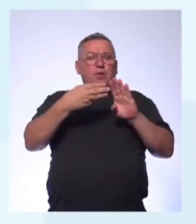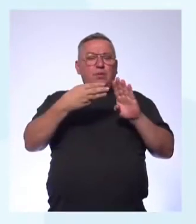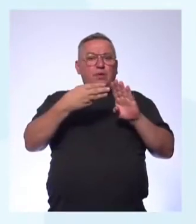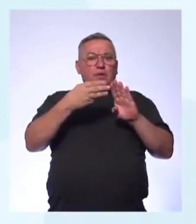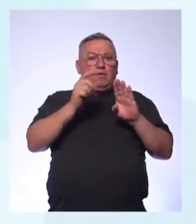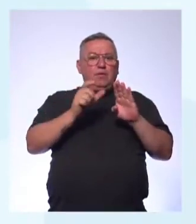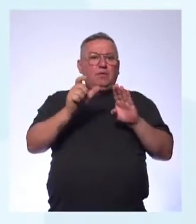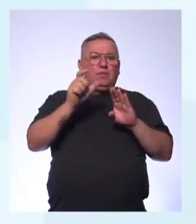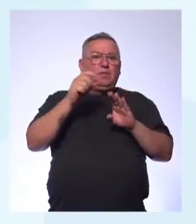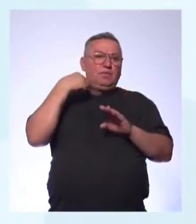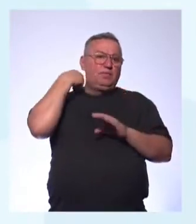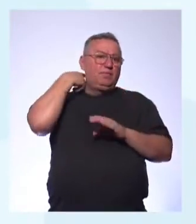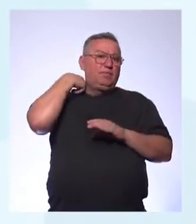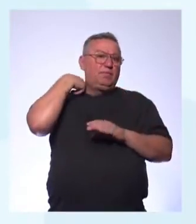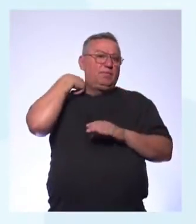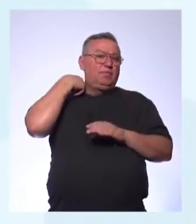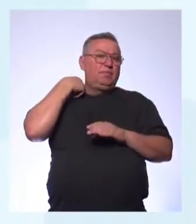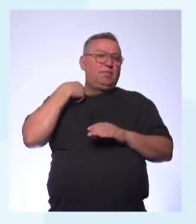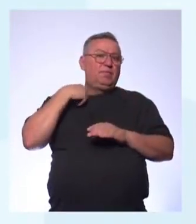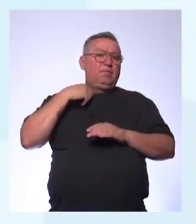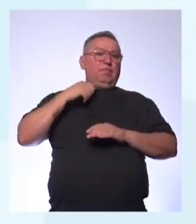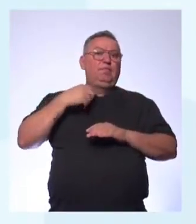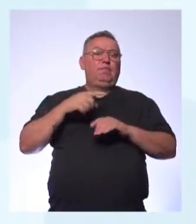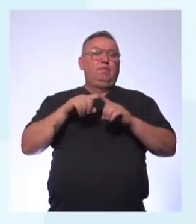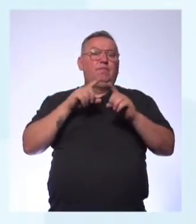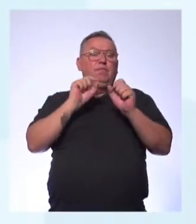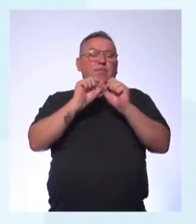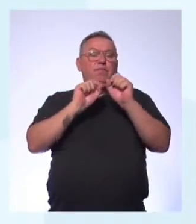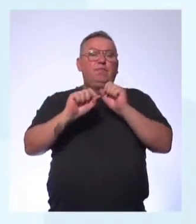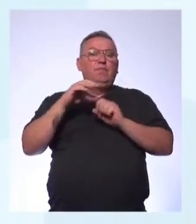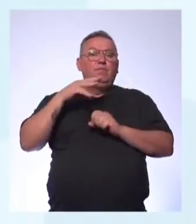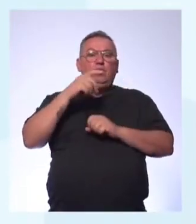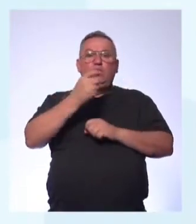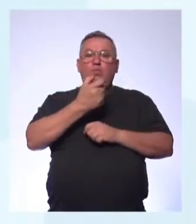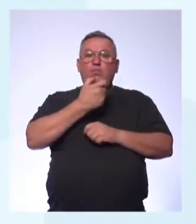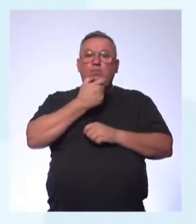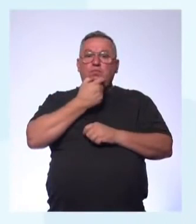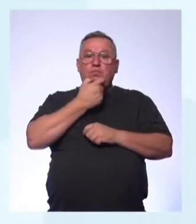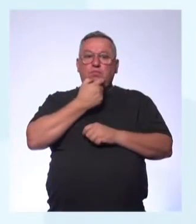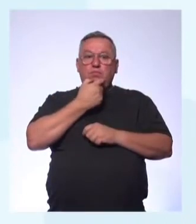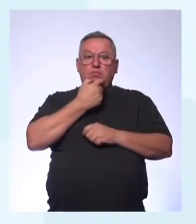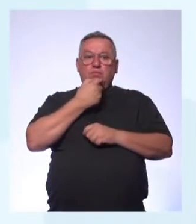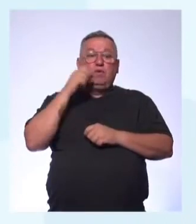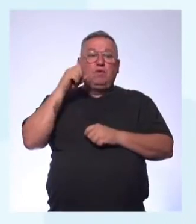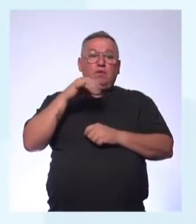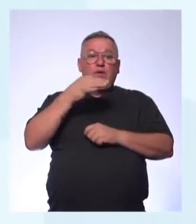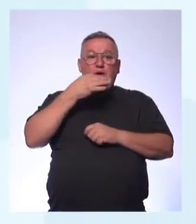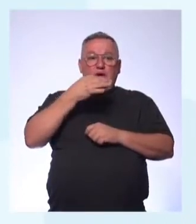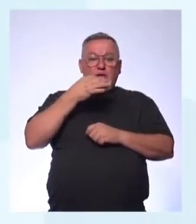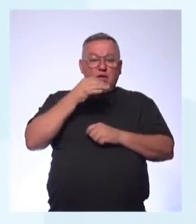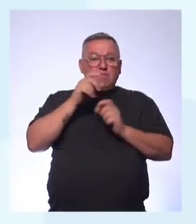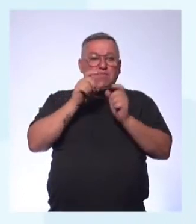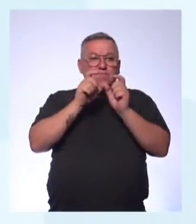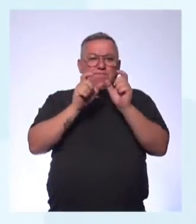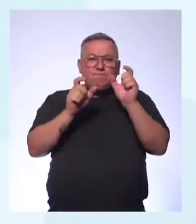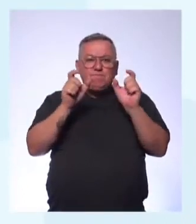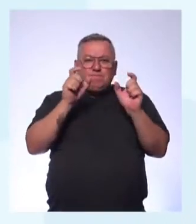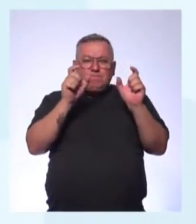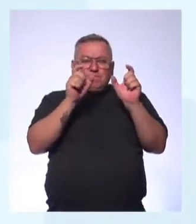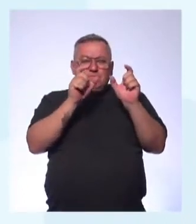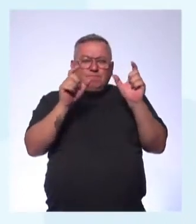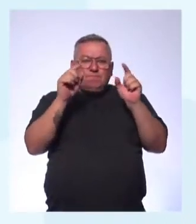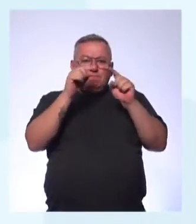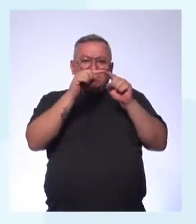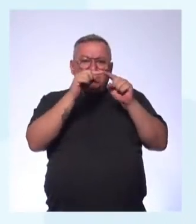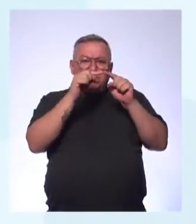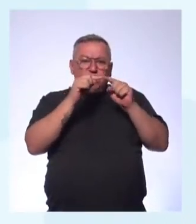uma palavrinha ali Então você vai escrever tudo em inglês E ali no finalzinho se você achar um vocabulário Ou uma palavra